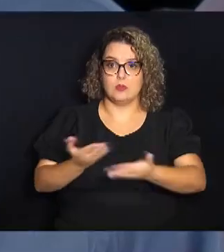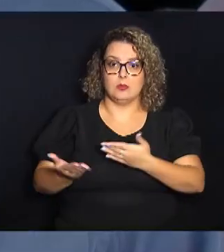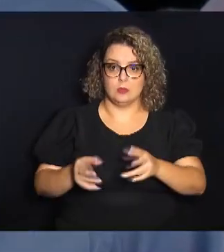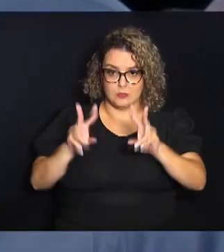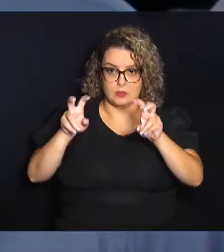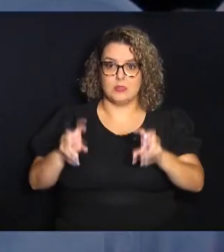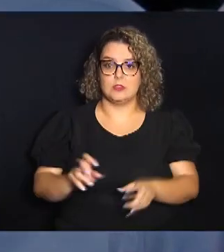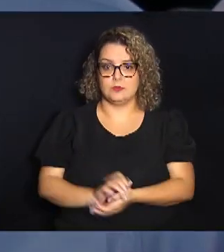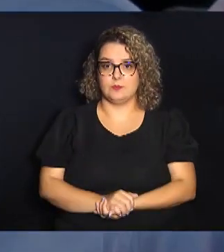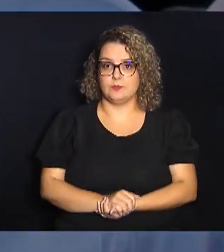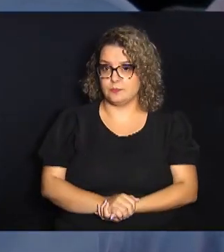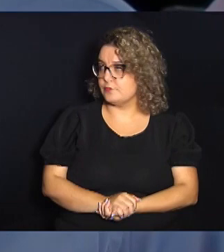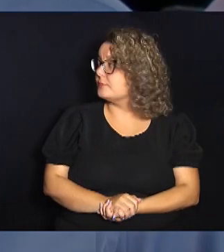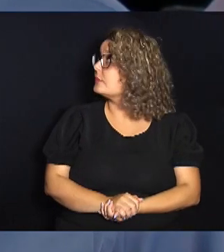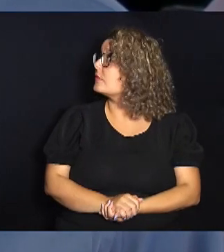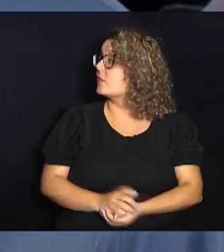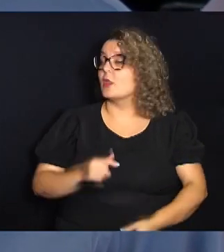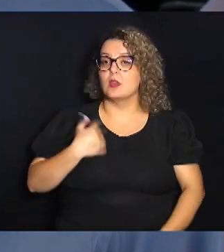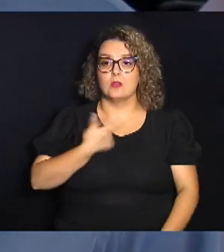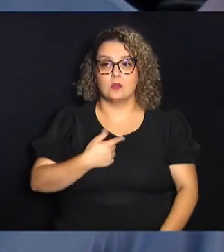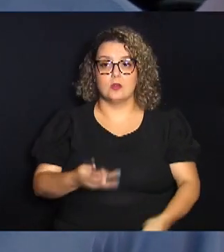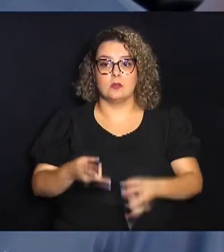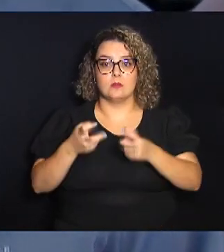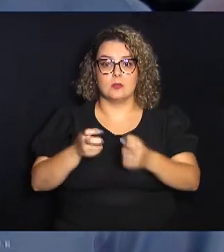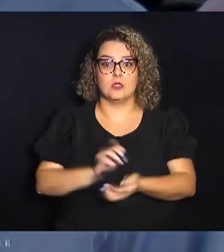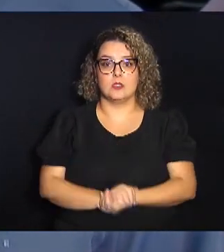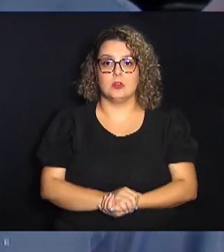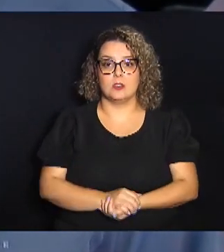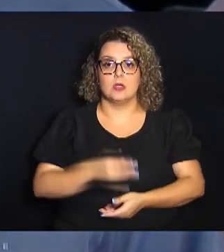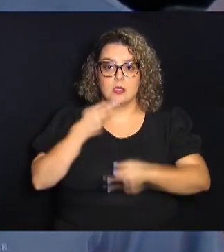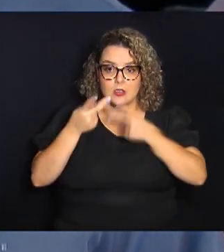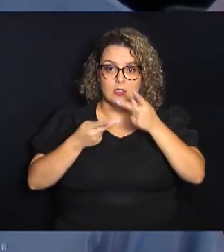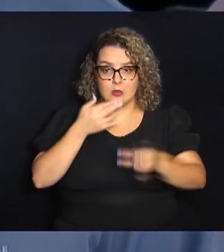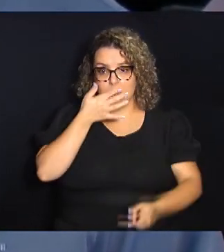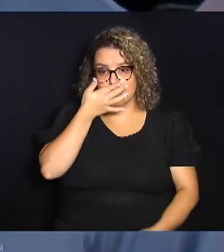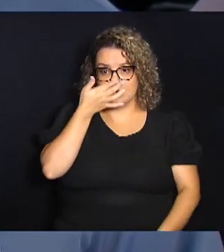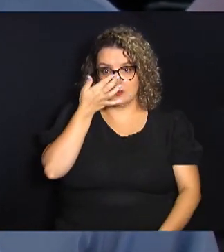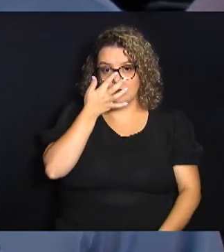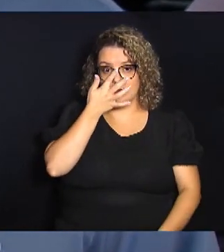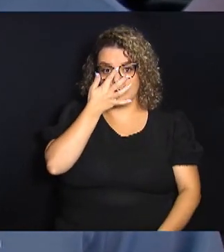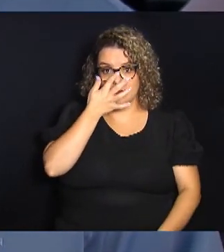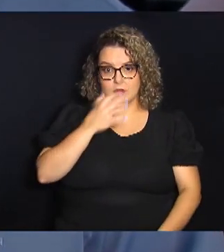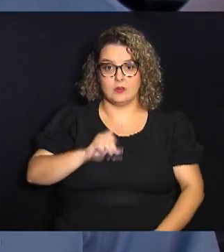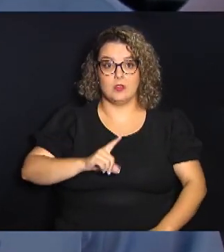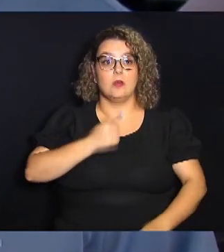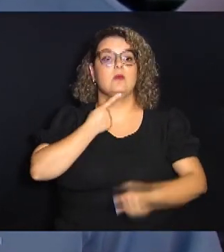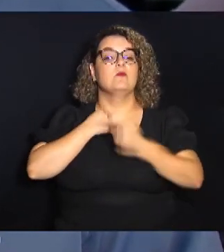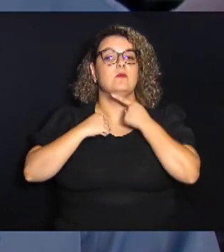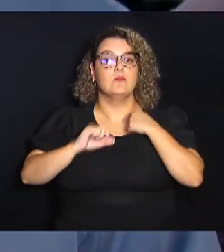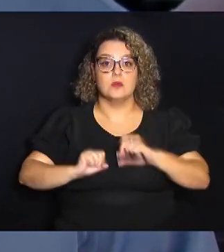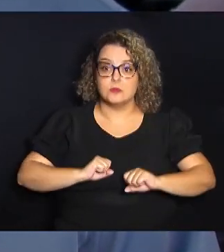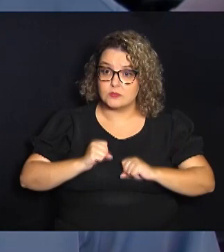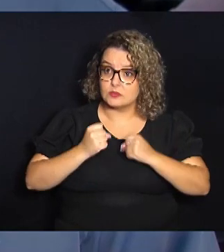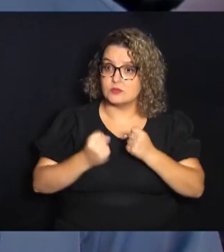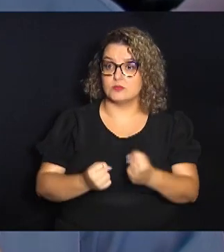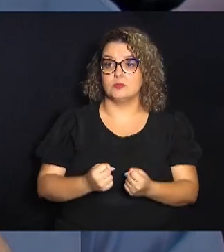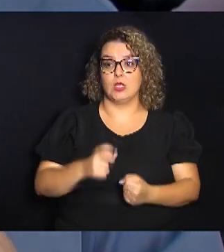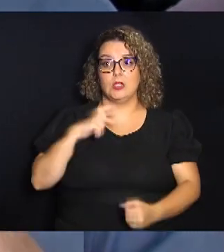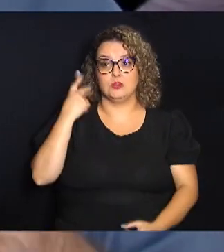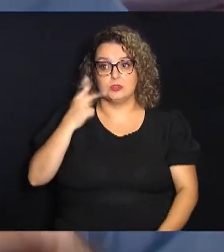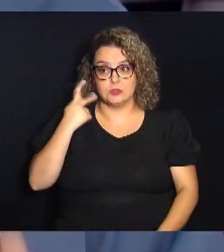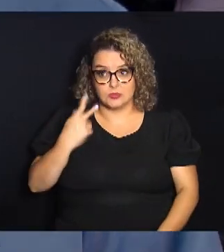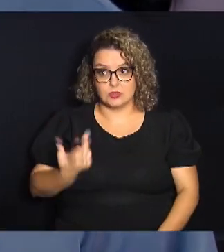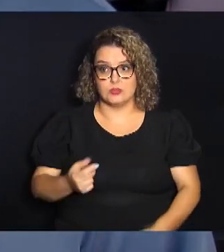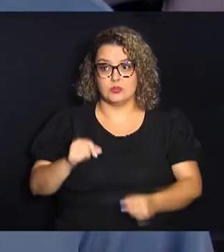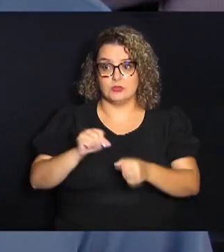assuntos. A gente percebe, e aí eu quero dar um testemunho, assim, muita vontade, muito desejo dos vereadores de